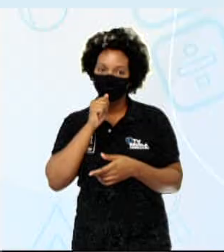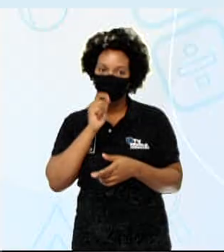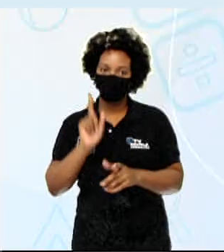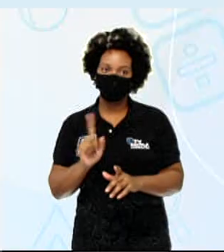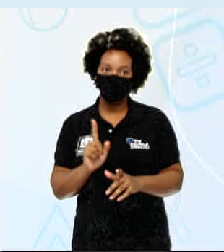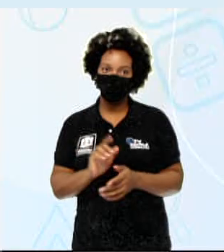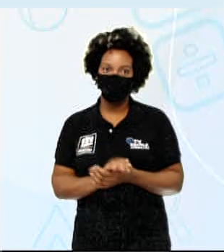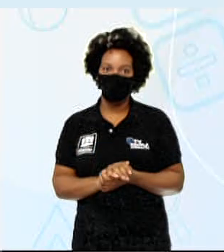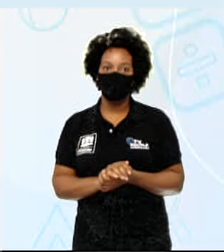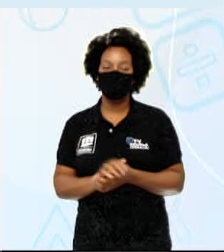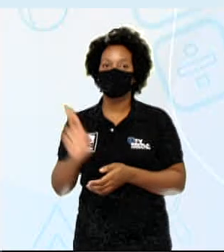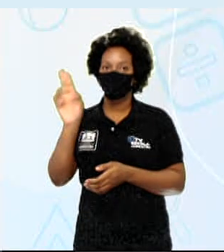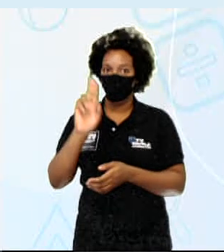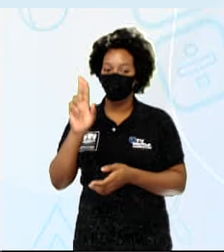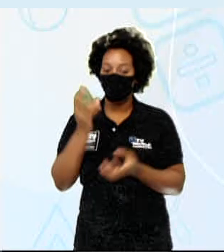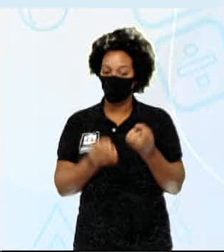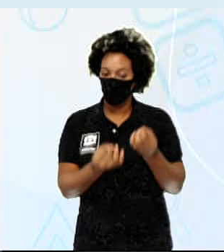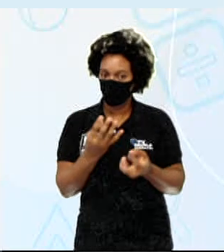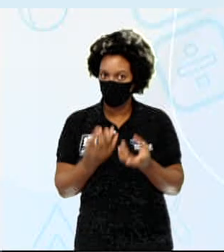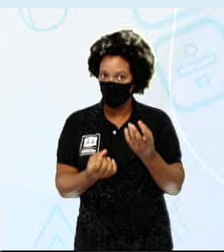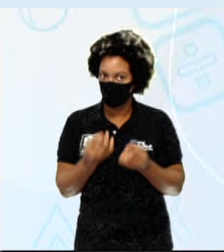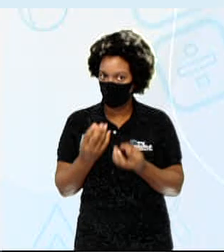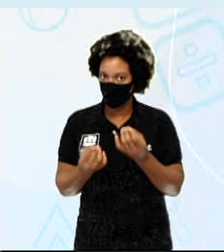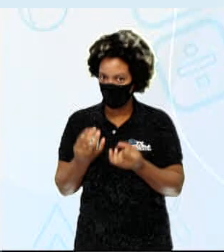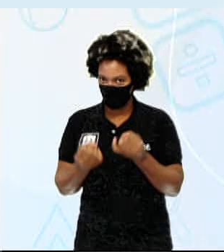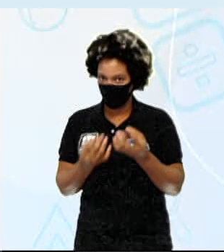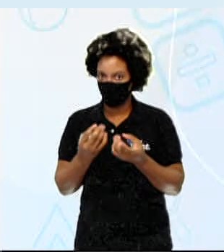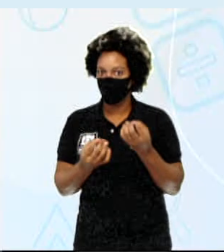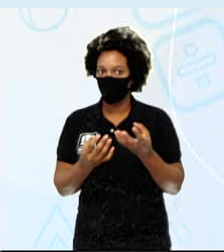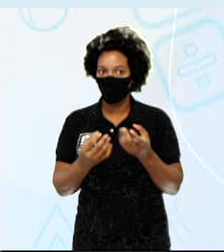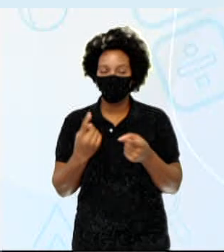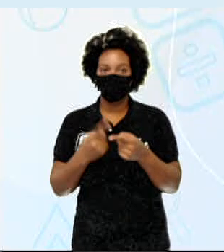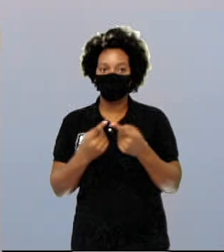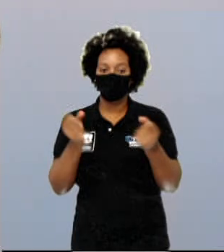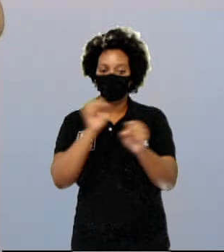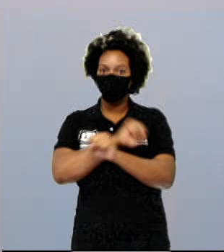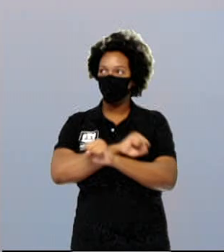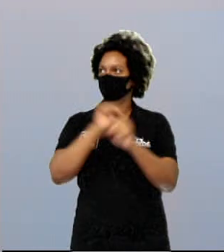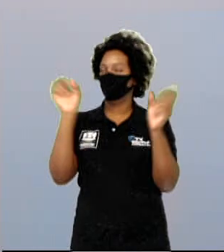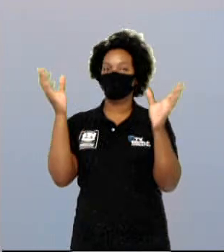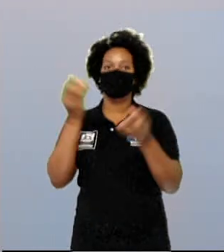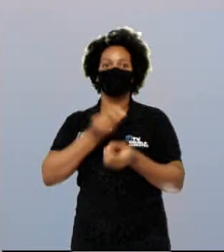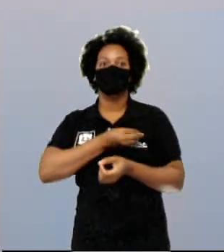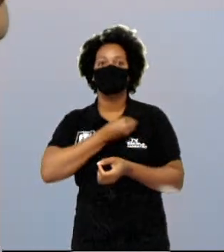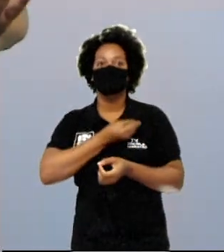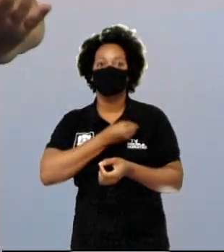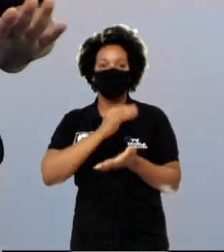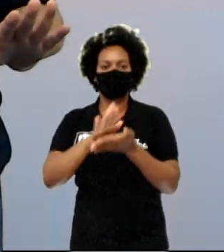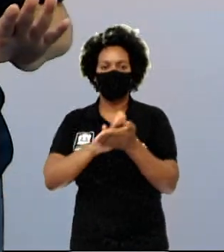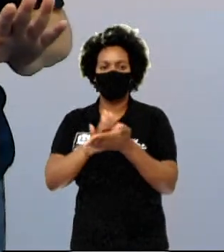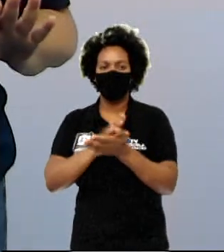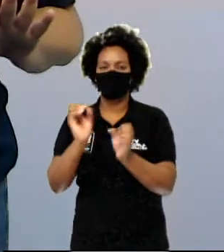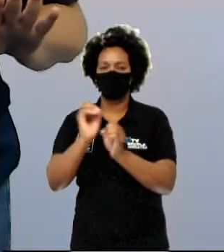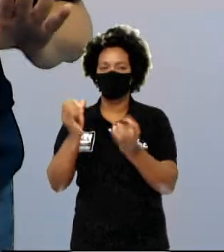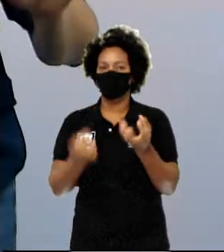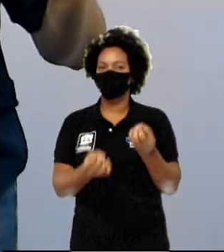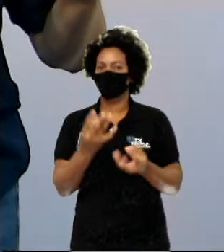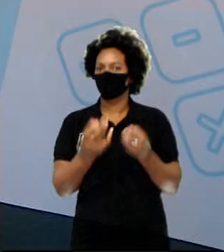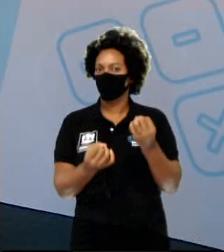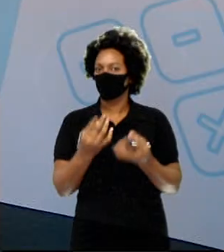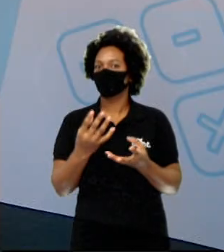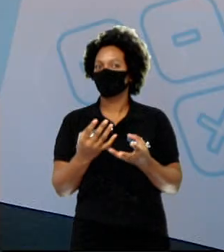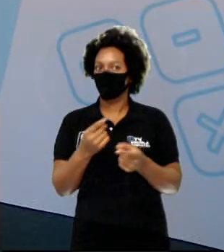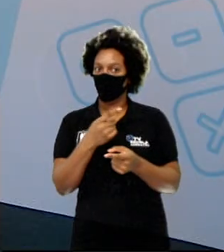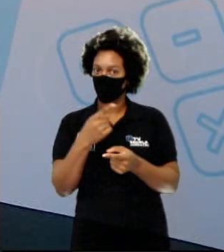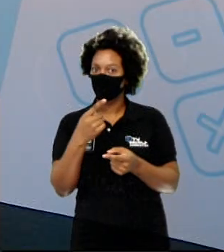Já se usava o fogo porque, sem o fogo, impossível a sobrevivência dentro da seleção natural. Foi o